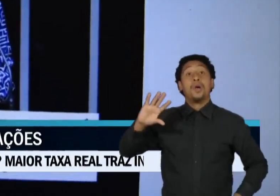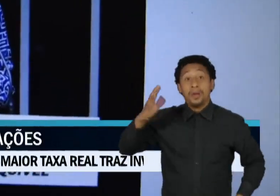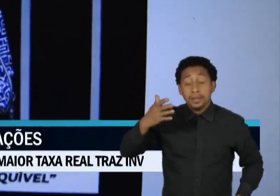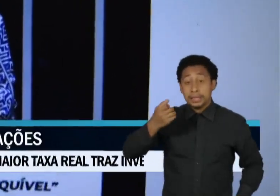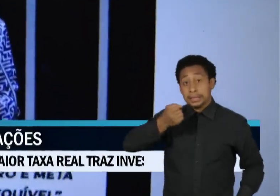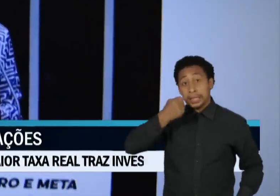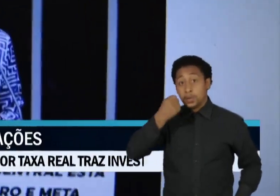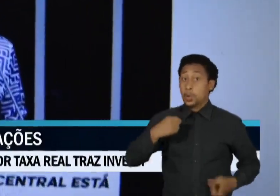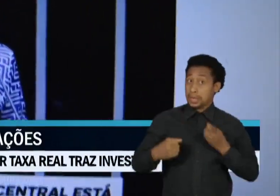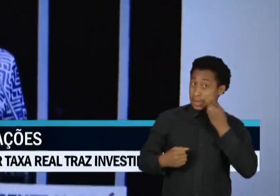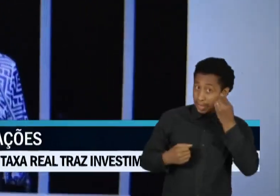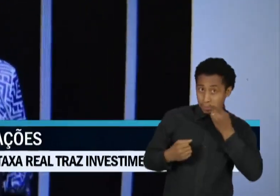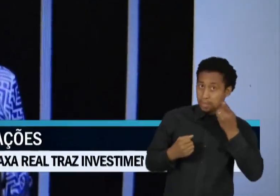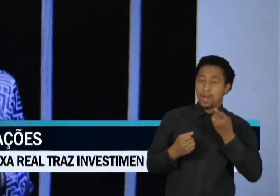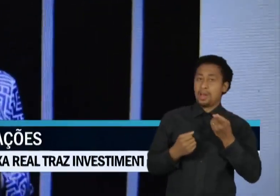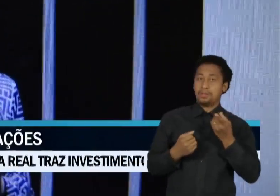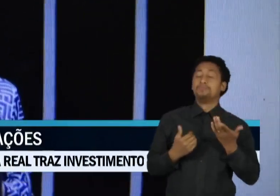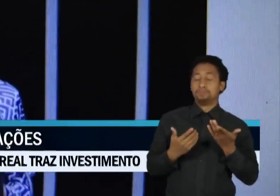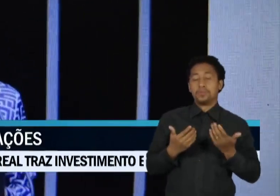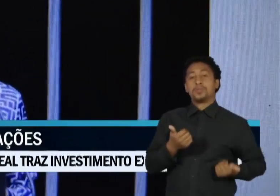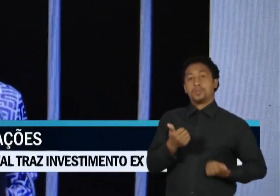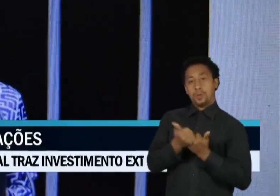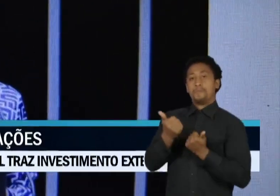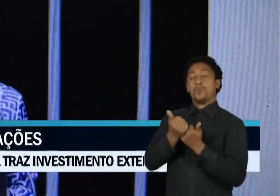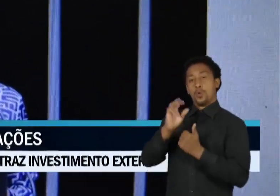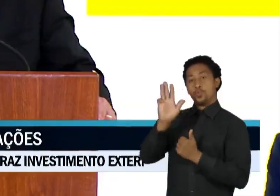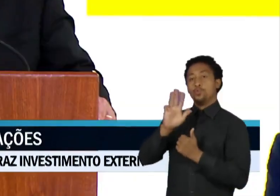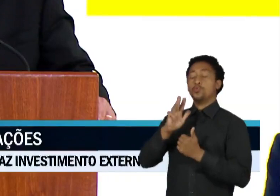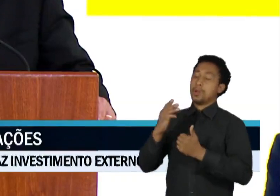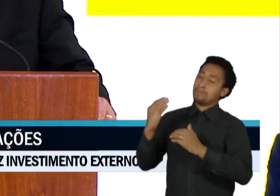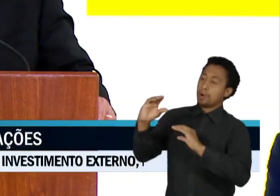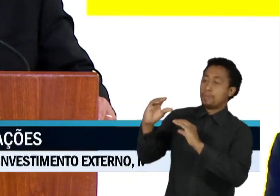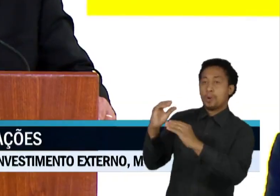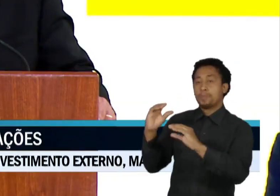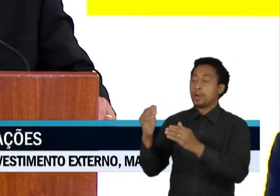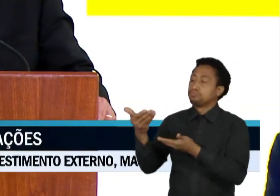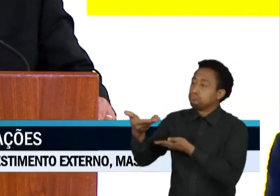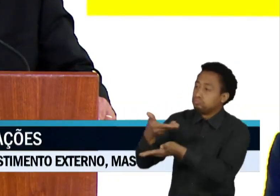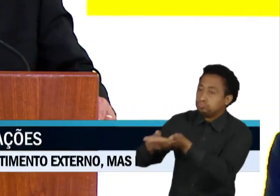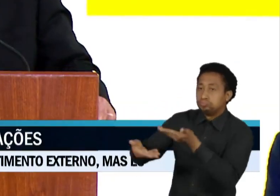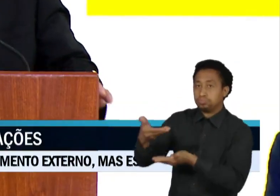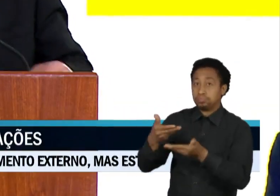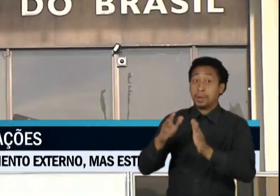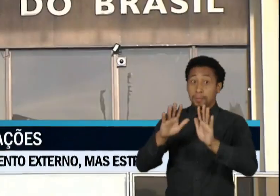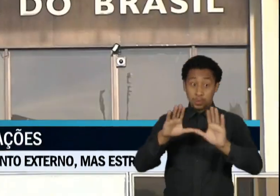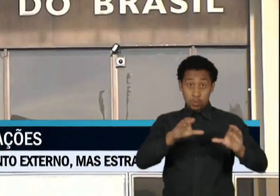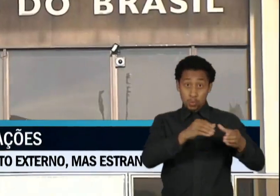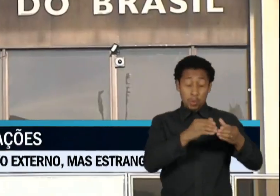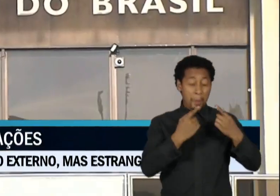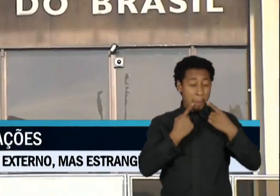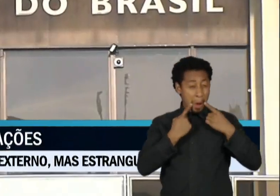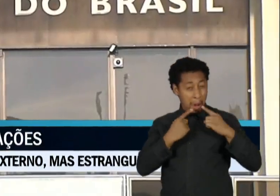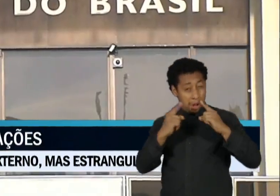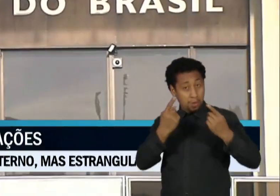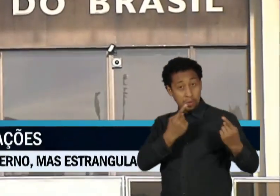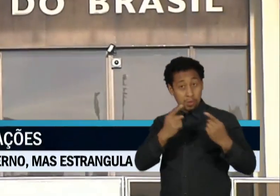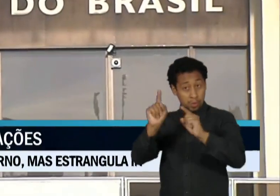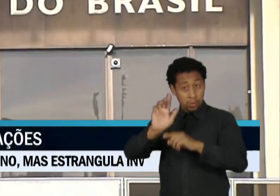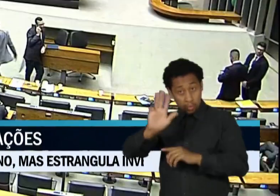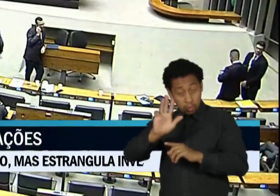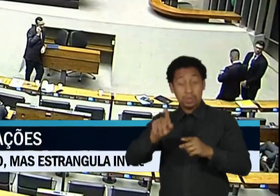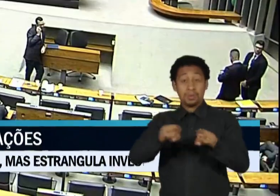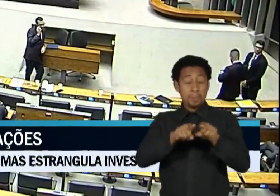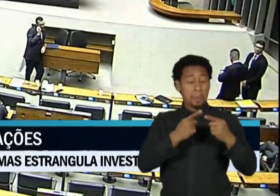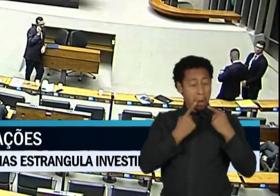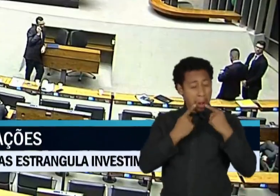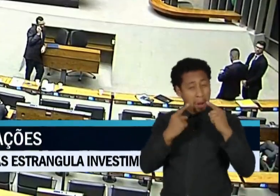deputados alinhados com o governo. Já na oposição, críticas aos ataques do presidente Lula ao Banco Central e à taxa de